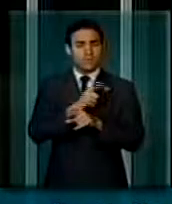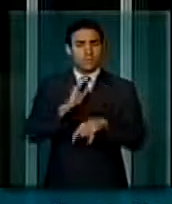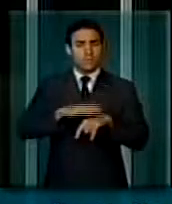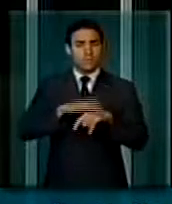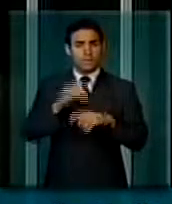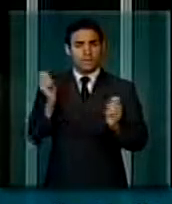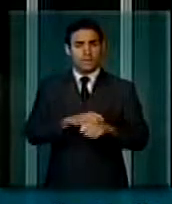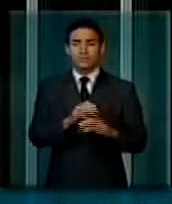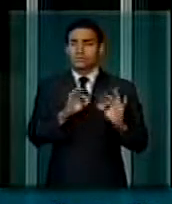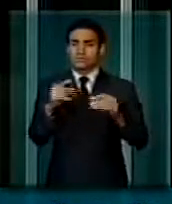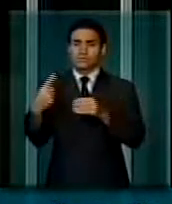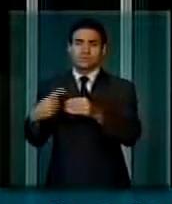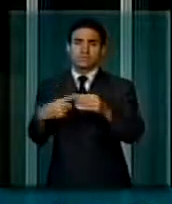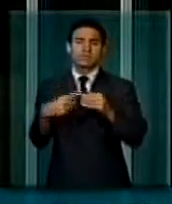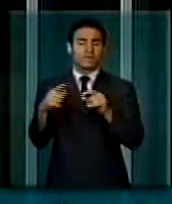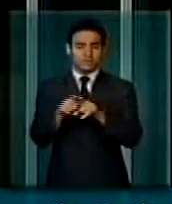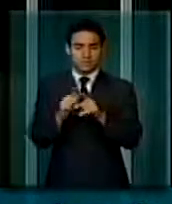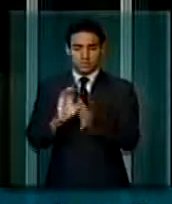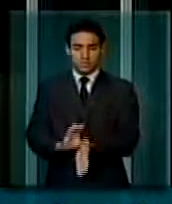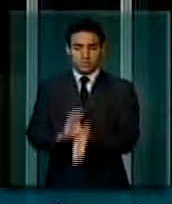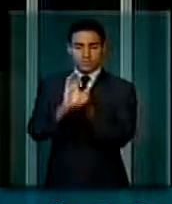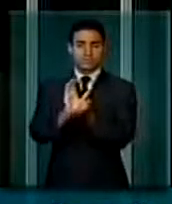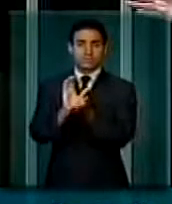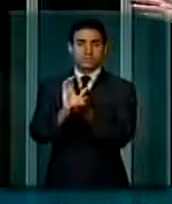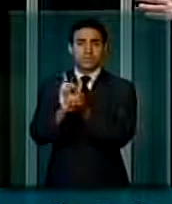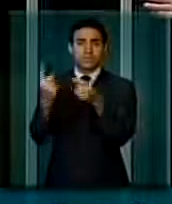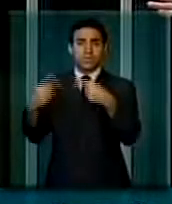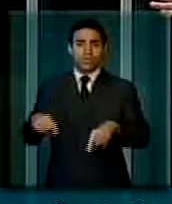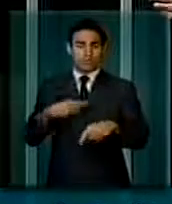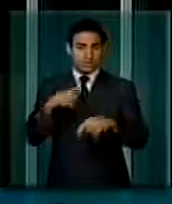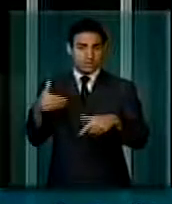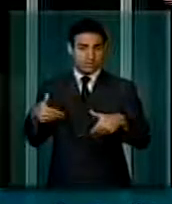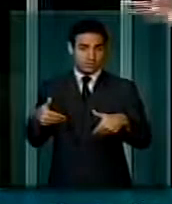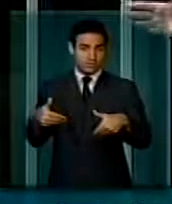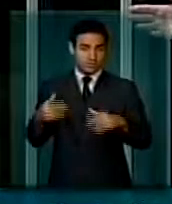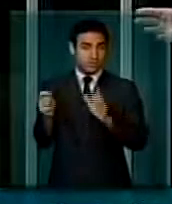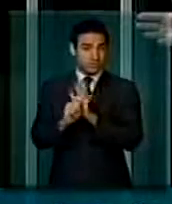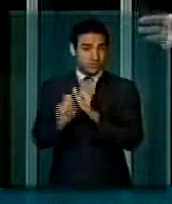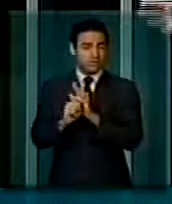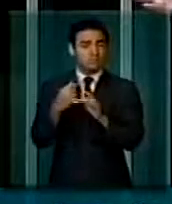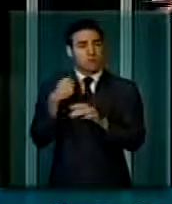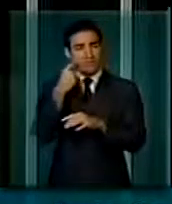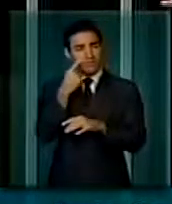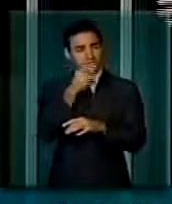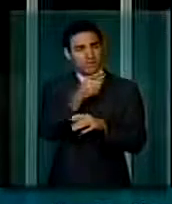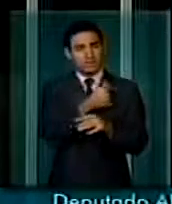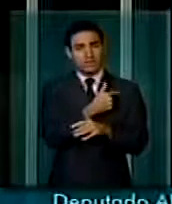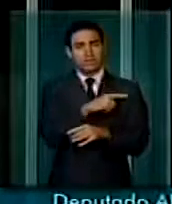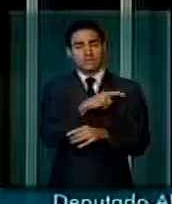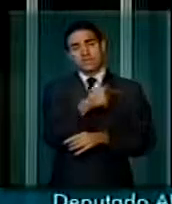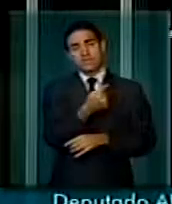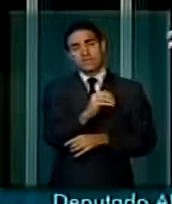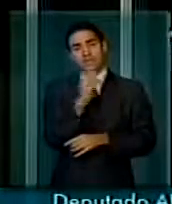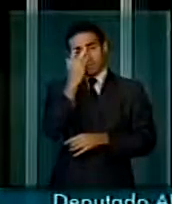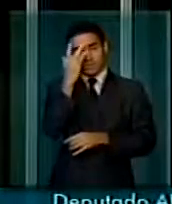em todas as cidades os conselhos antidrogas. Há poucos dias vi na minha cidade 70 pessoas fazendo parte desse conselho reunidos.